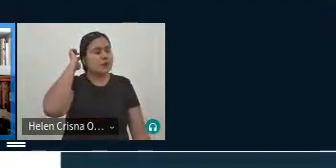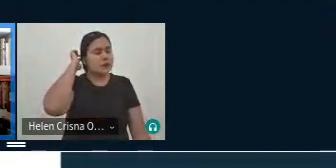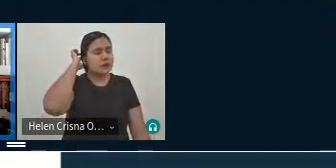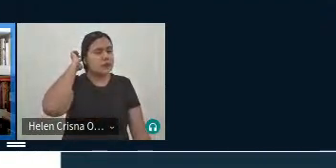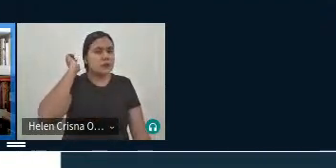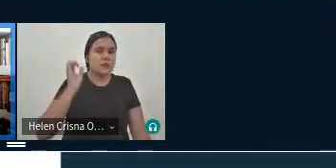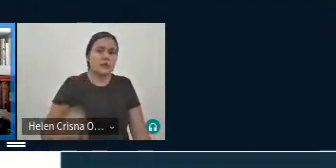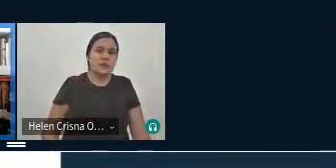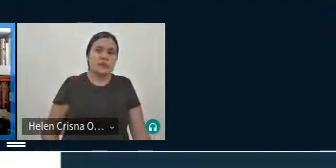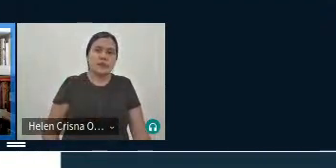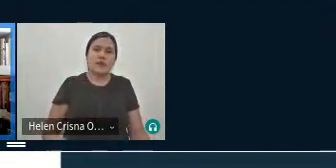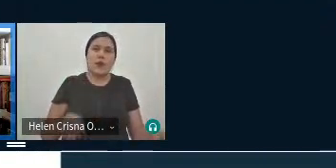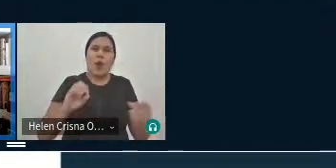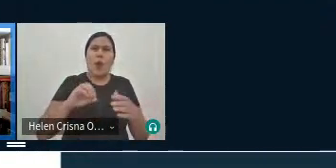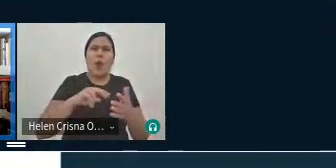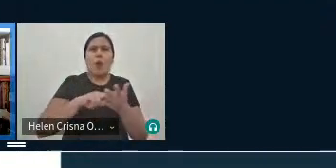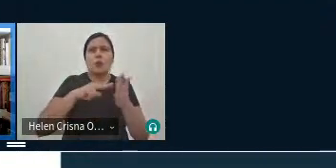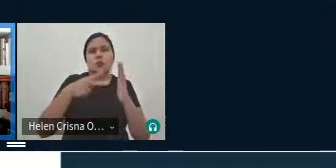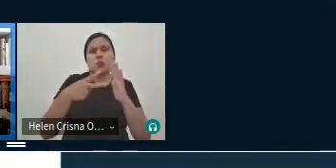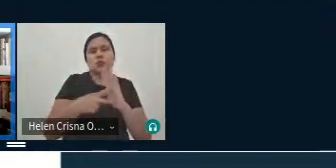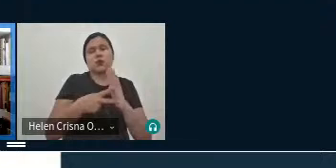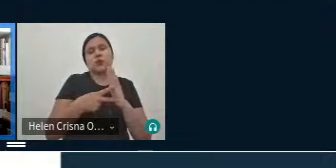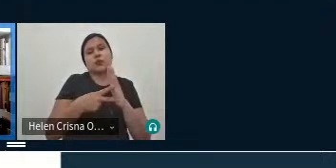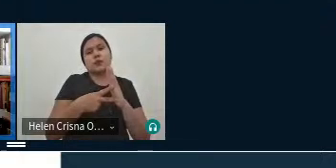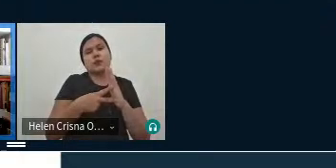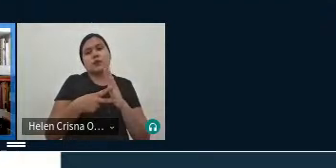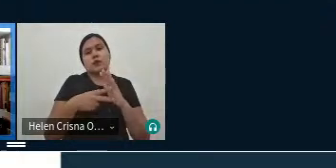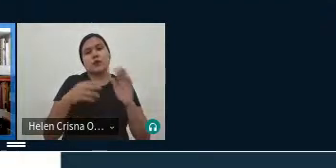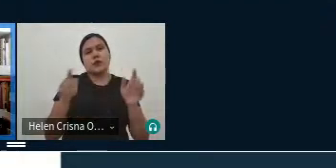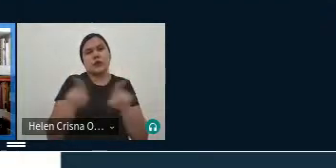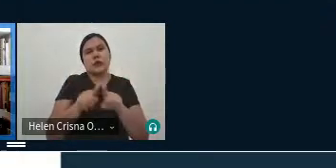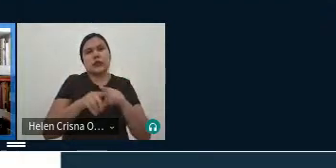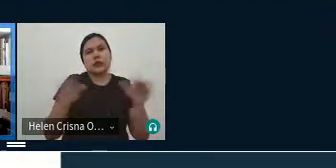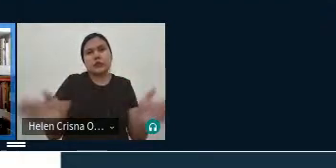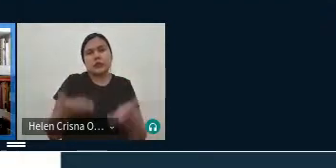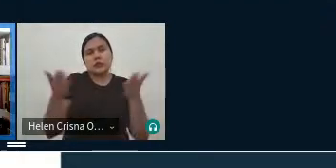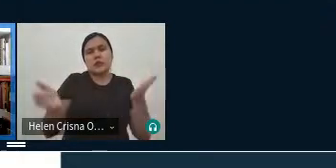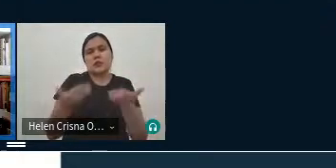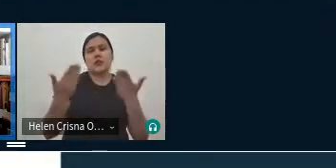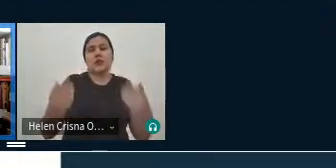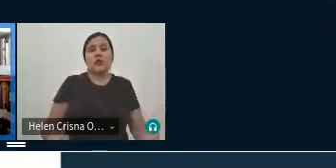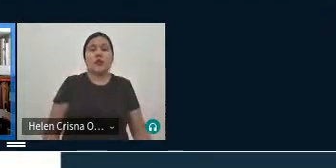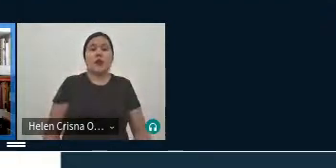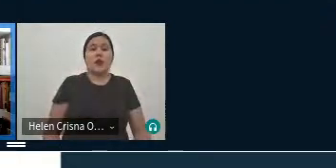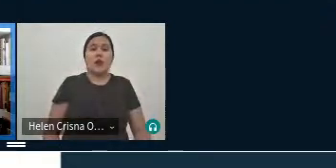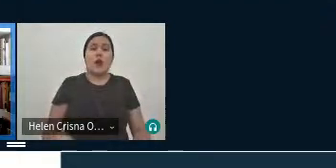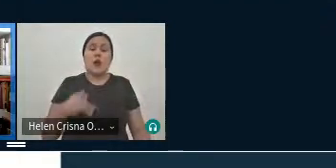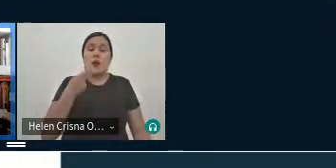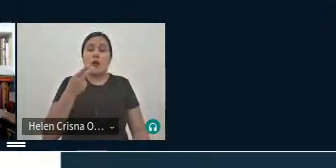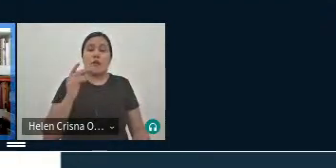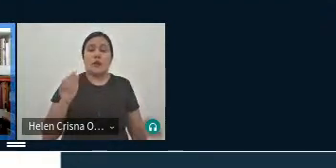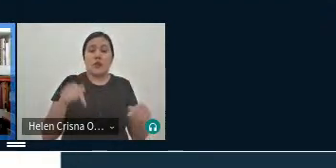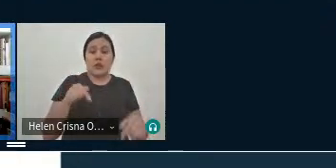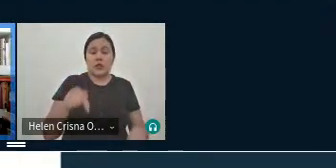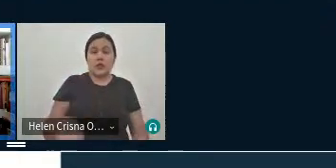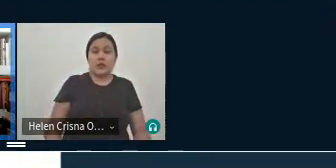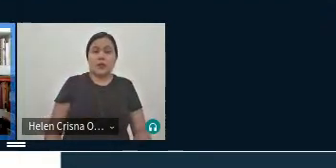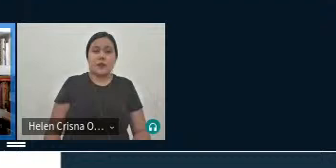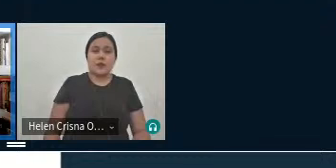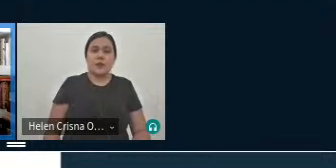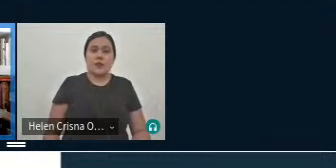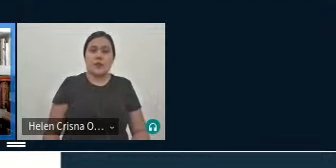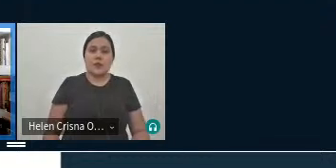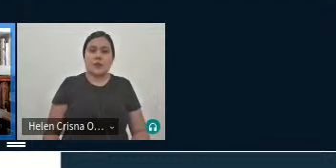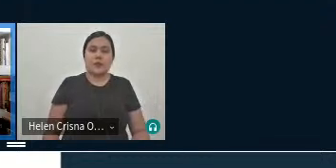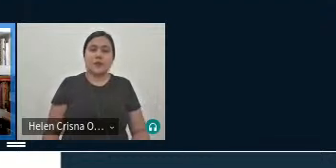muito significativos e muito produtivos então aqui a minha fala a partir desse